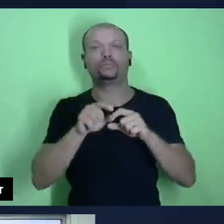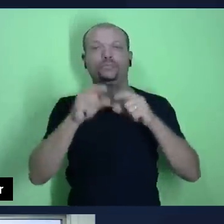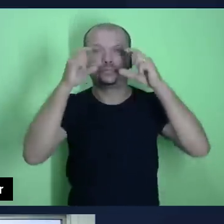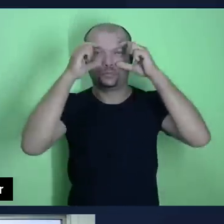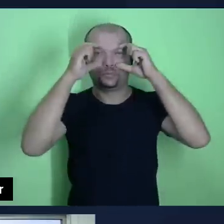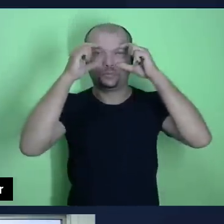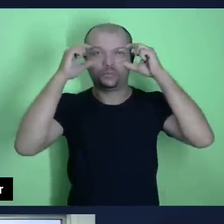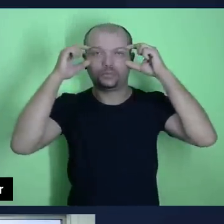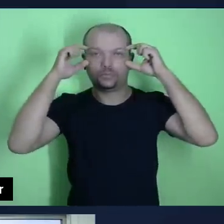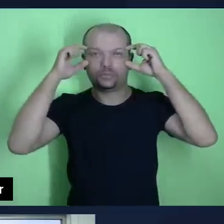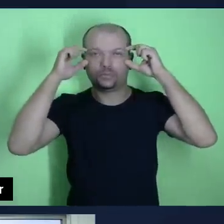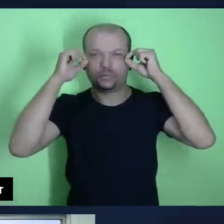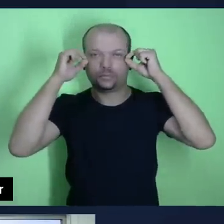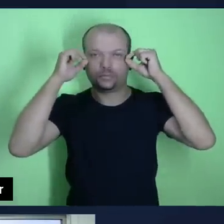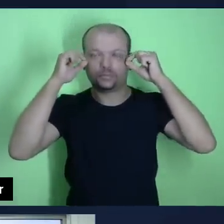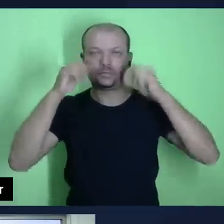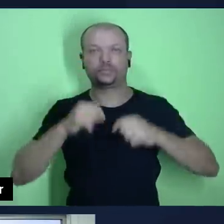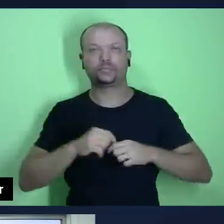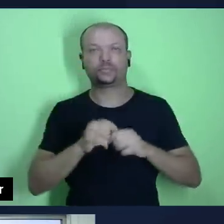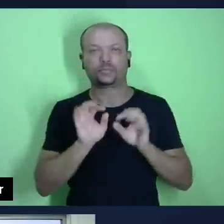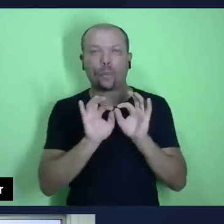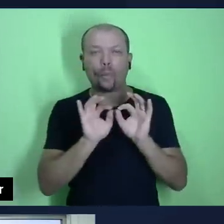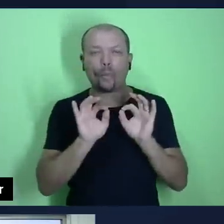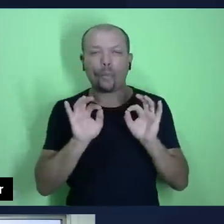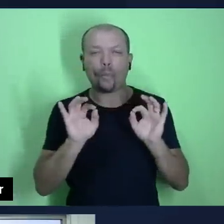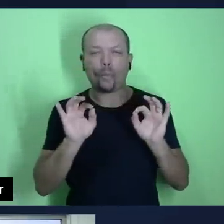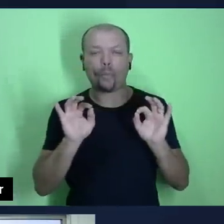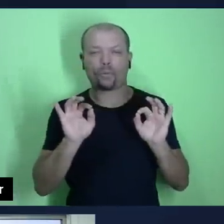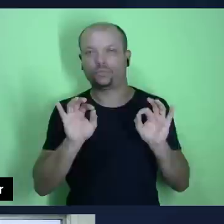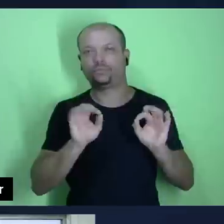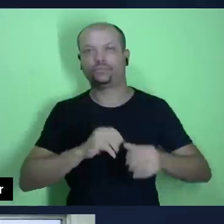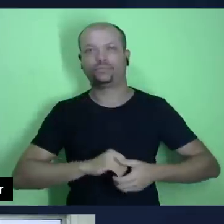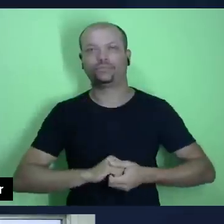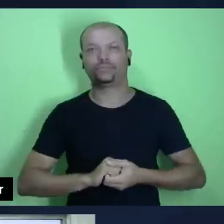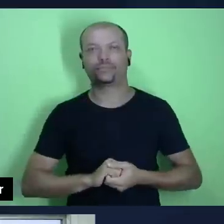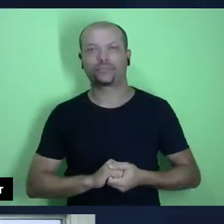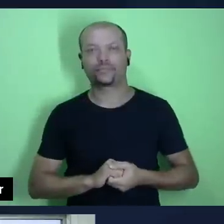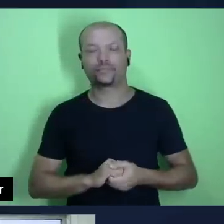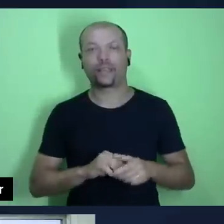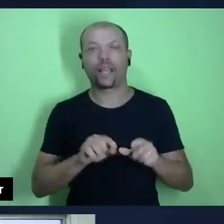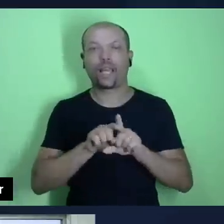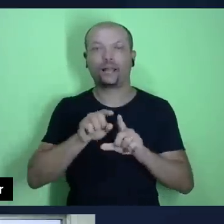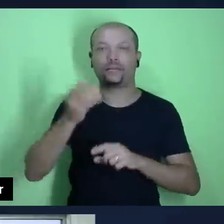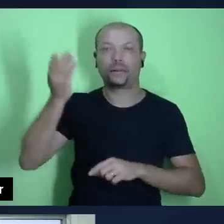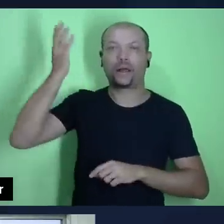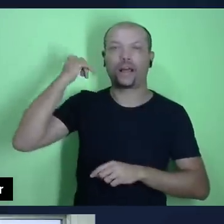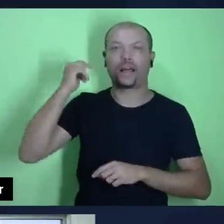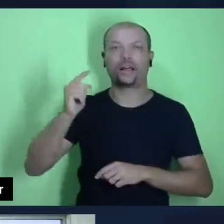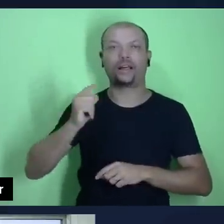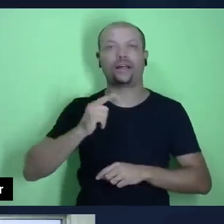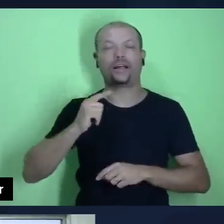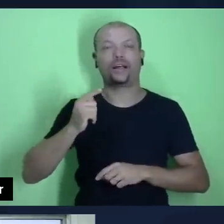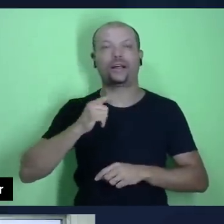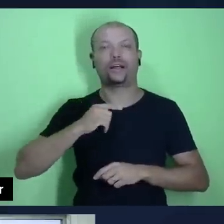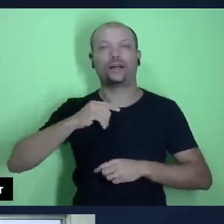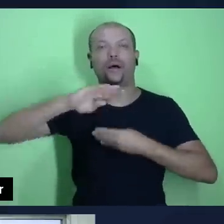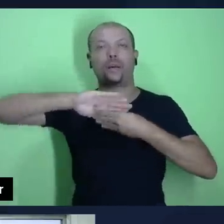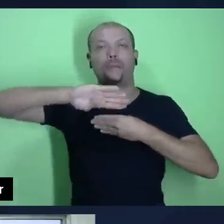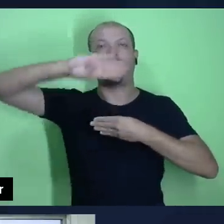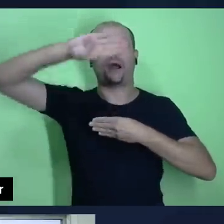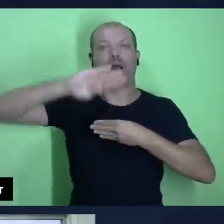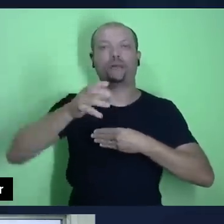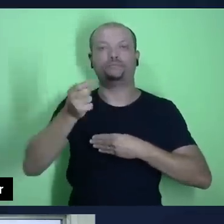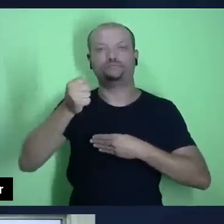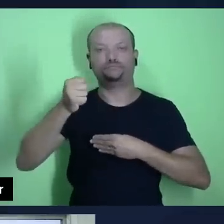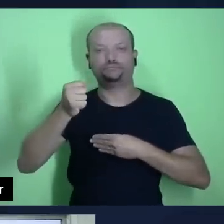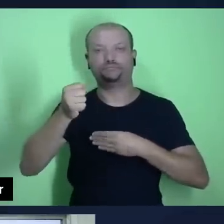retangular, bem fininha, quase imperceptível e atrás de mim há uma parede branca com uma janela, uma janela